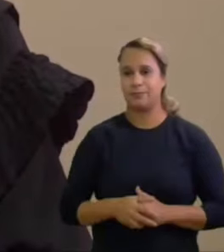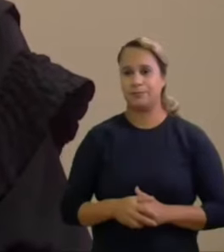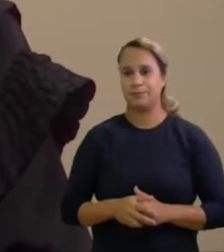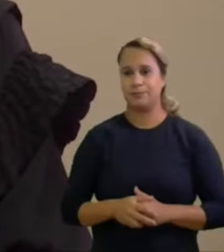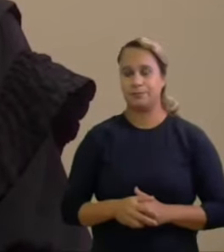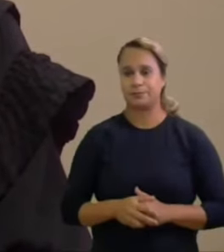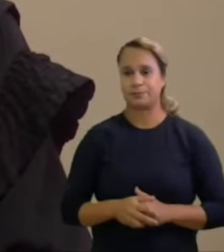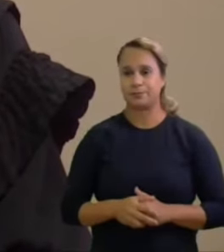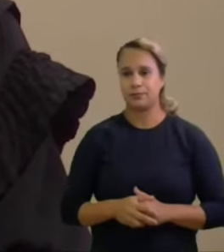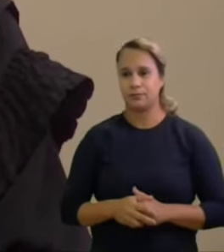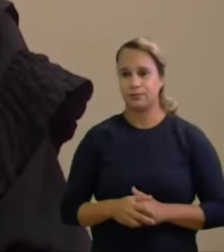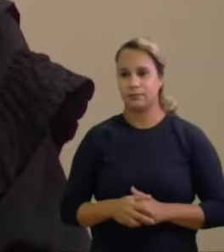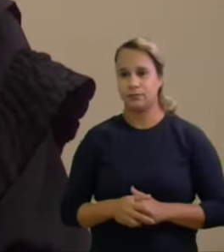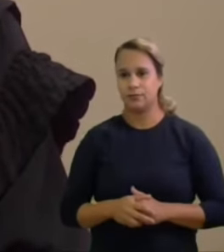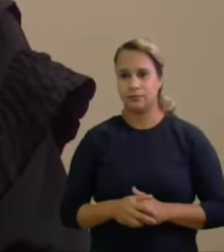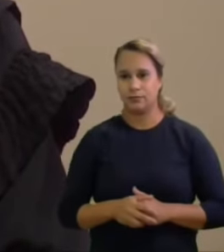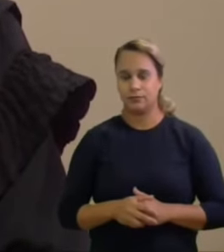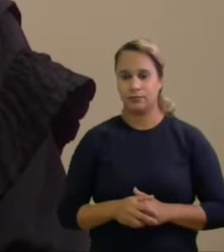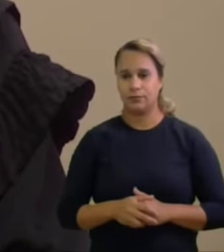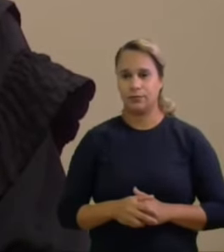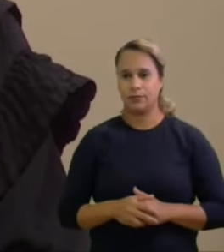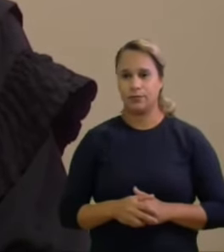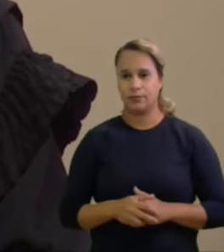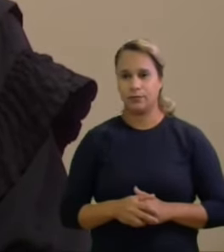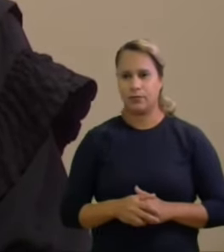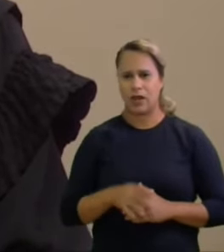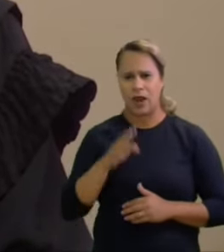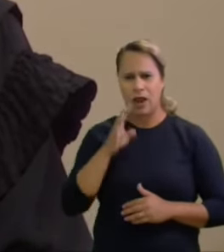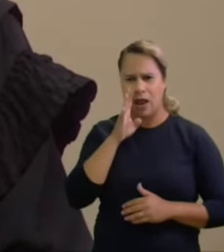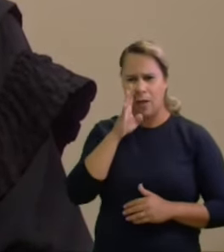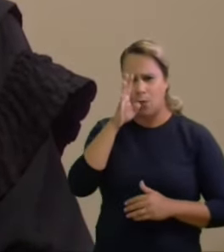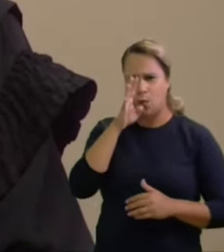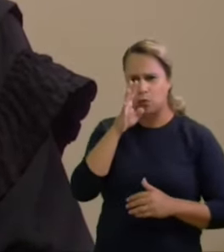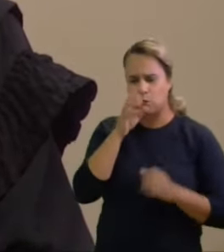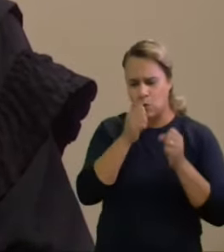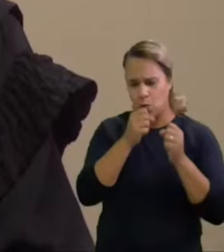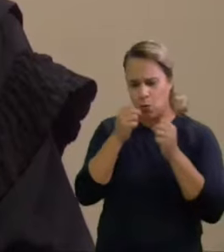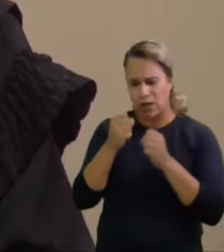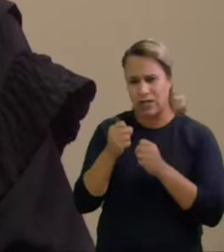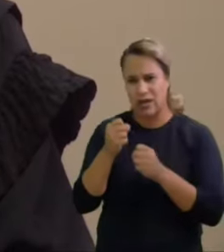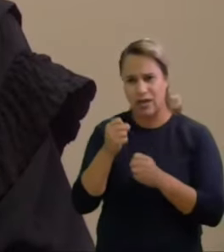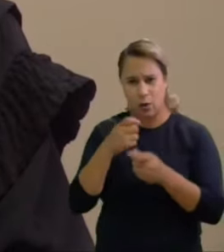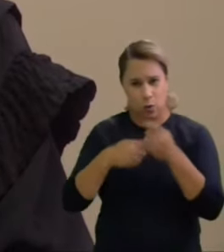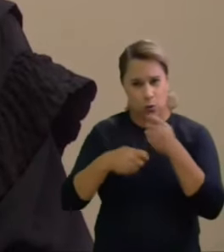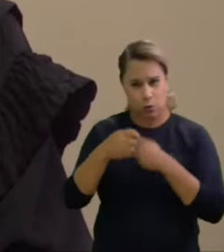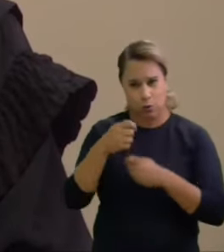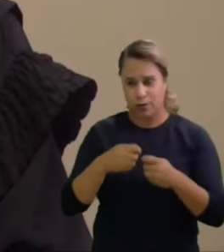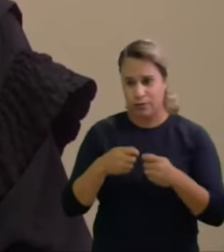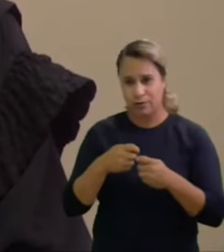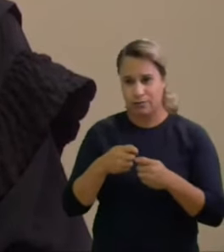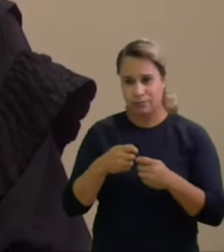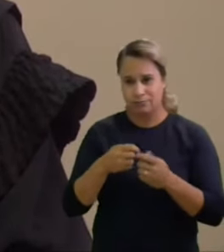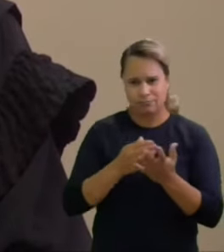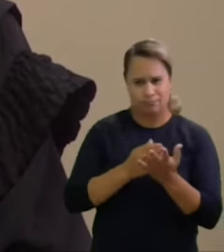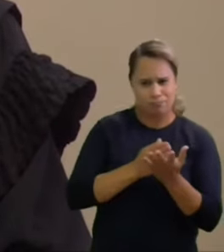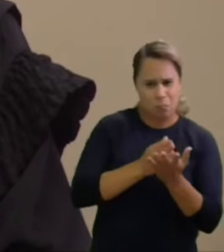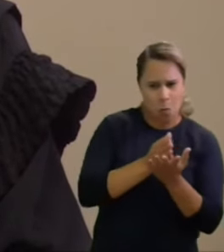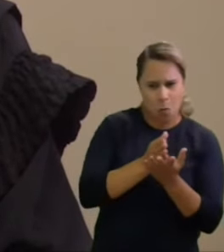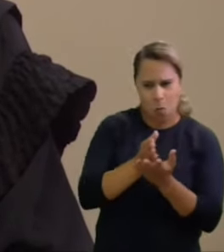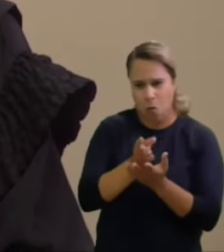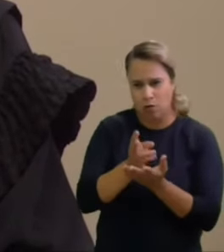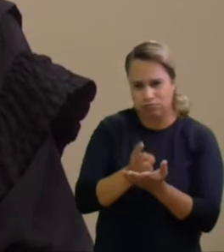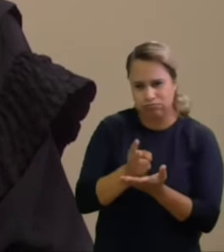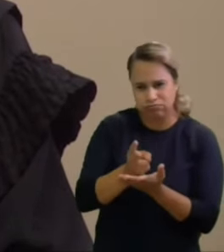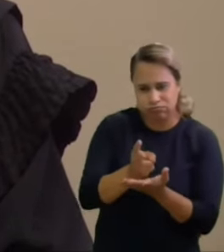vez por sua vez o abuso do poder econômico não se delineou de forma consistente nos autos seja em razão dos